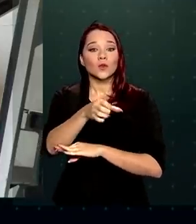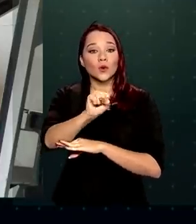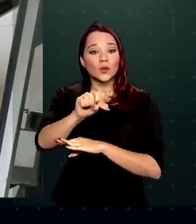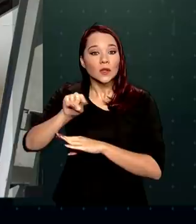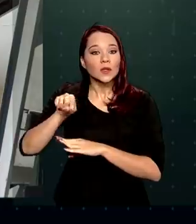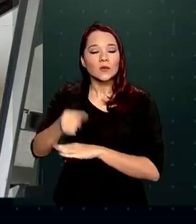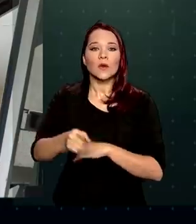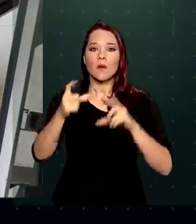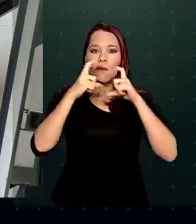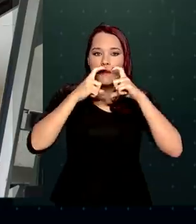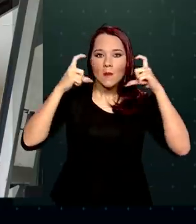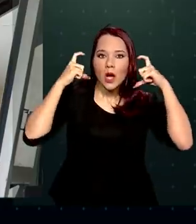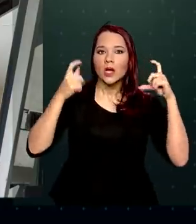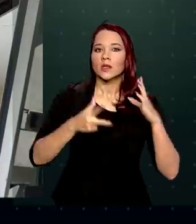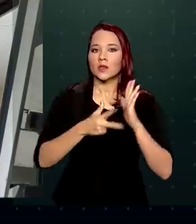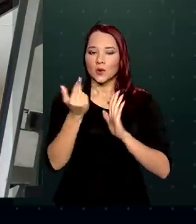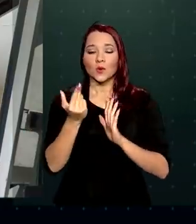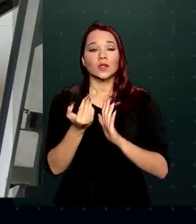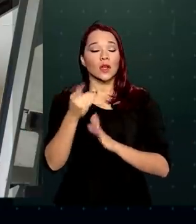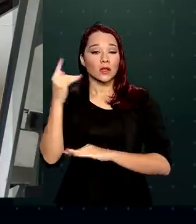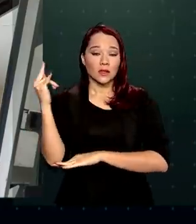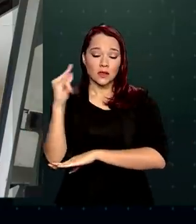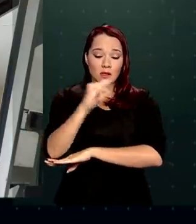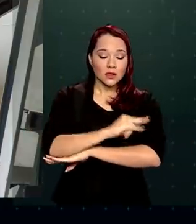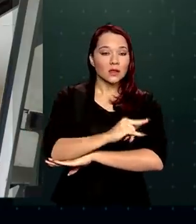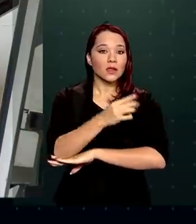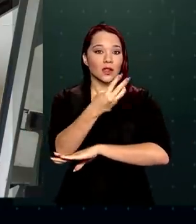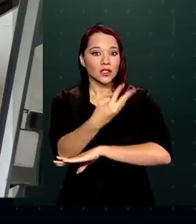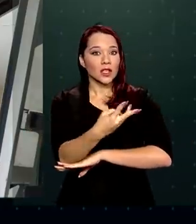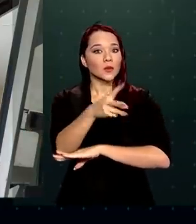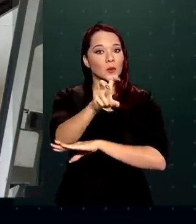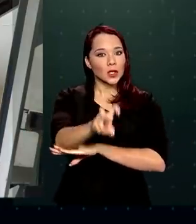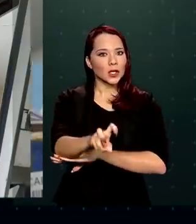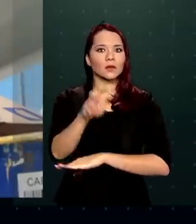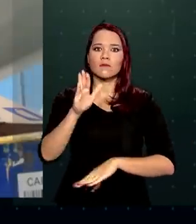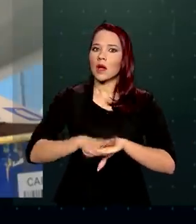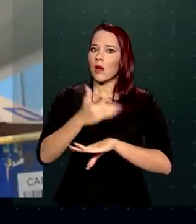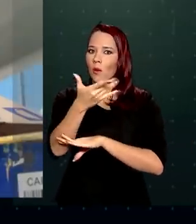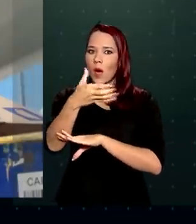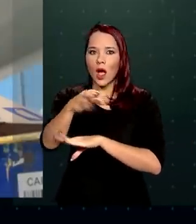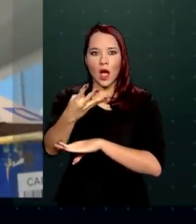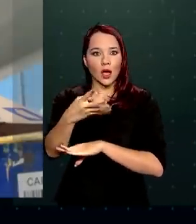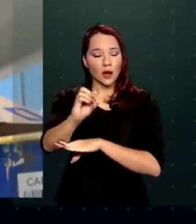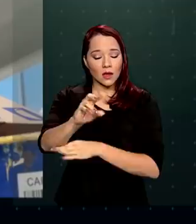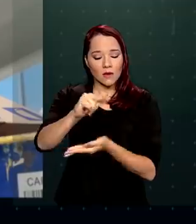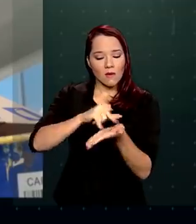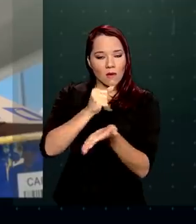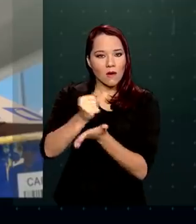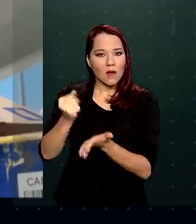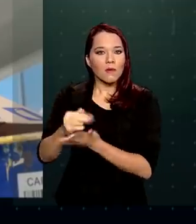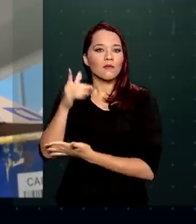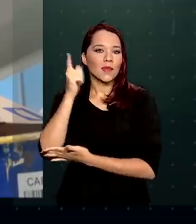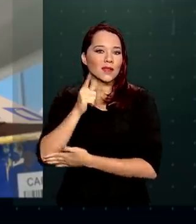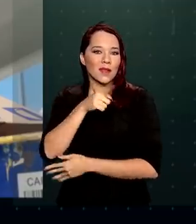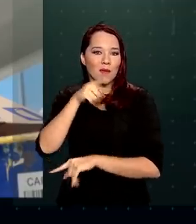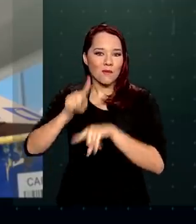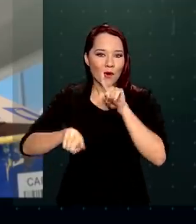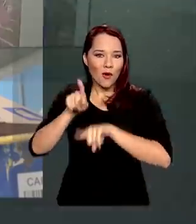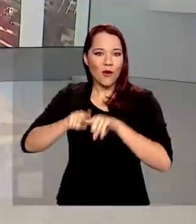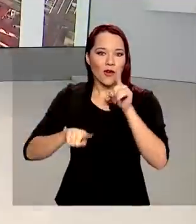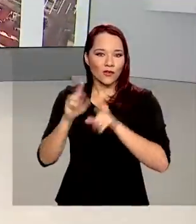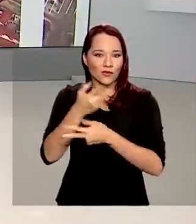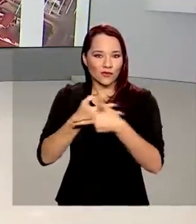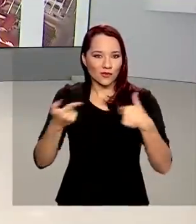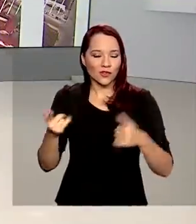cirúrgicas a bordo. O voo foi o 35º dos mais de 40 contratados para trazer equipamentos de proteção da